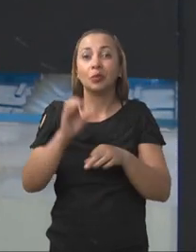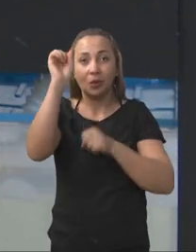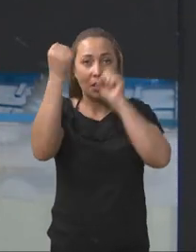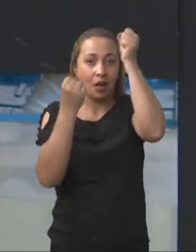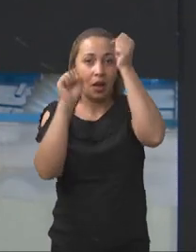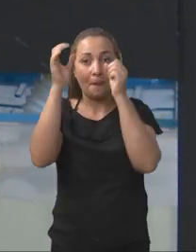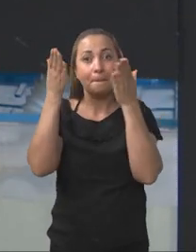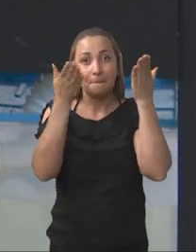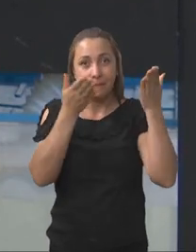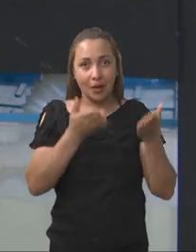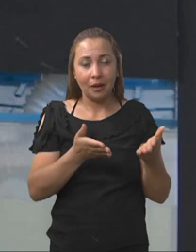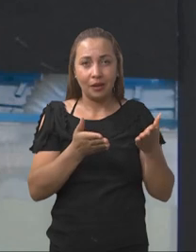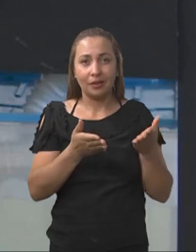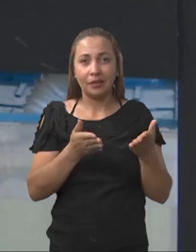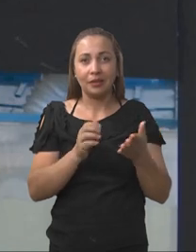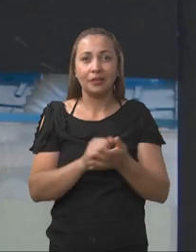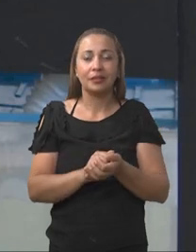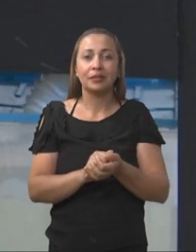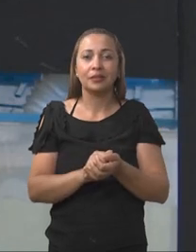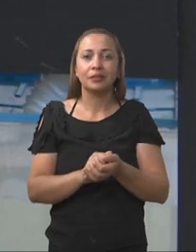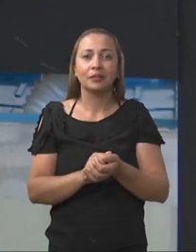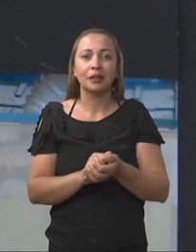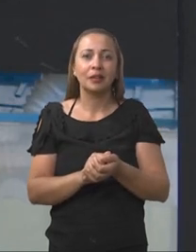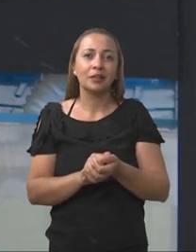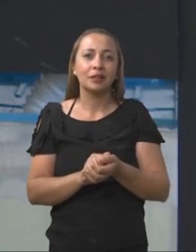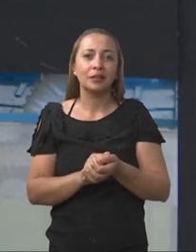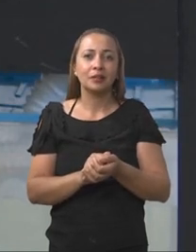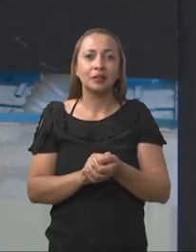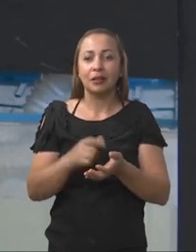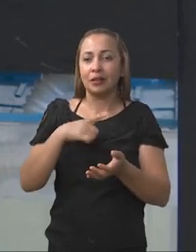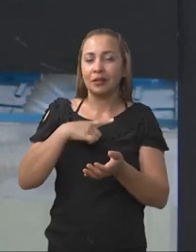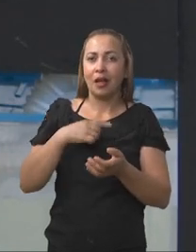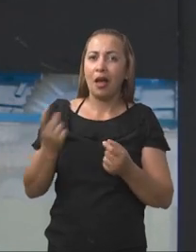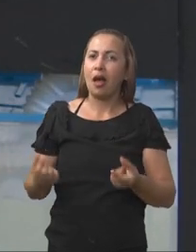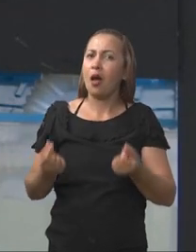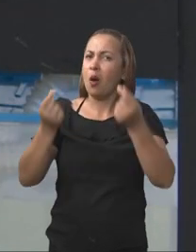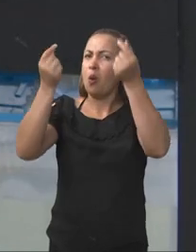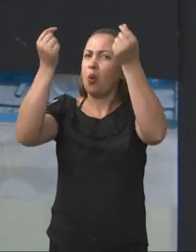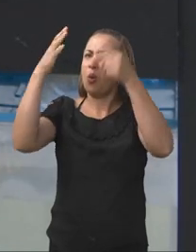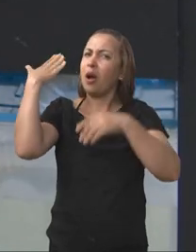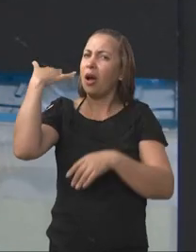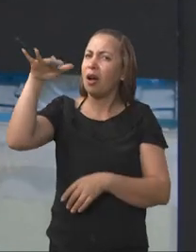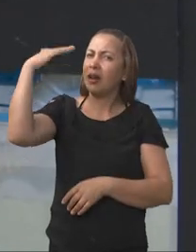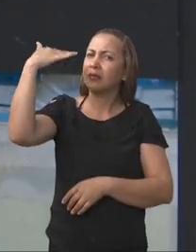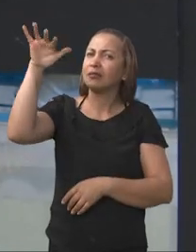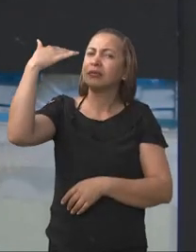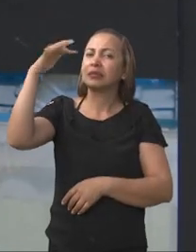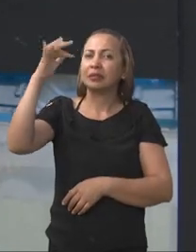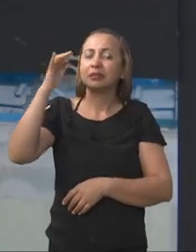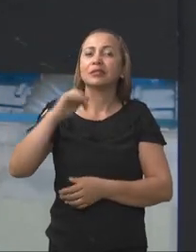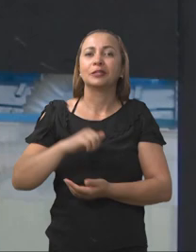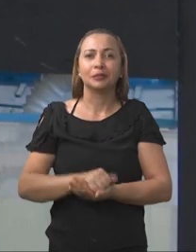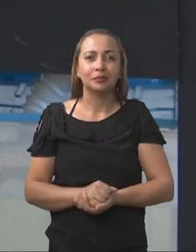equipamento desse tem um custo bastante elevado.